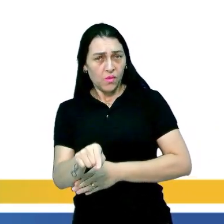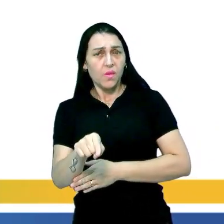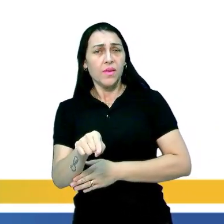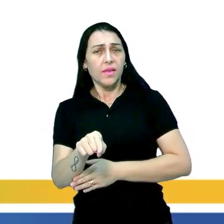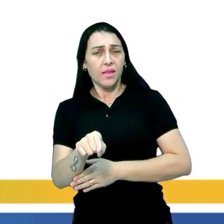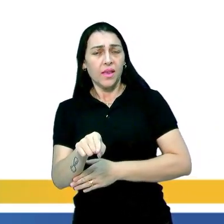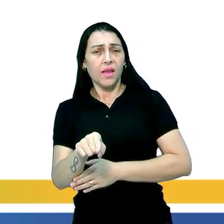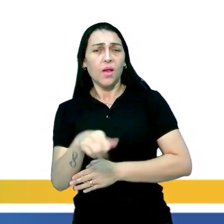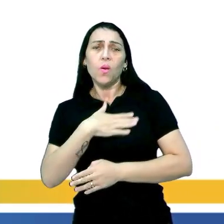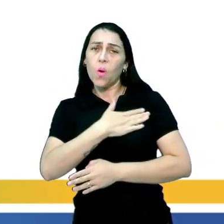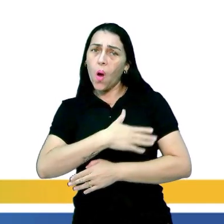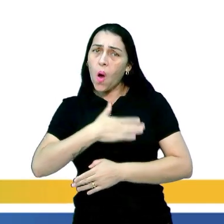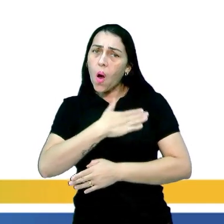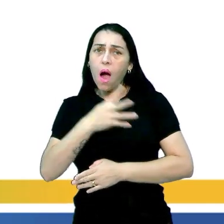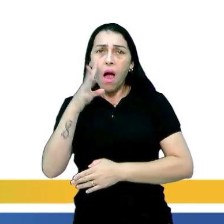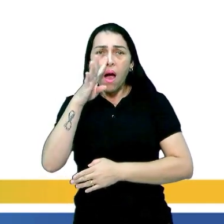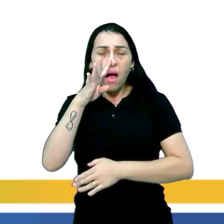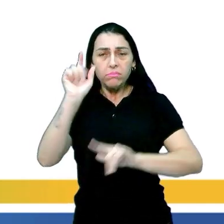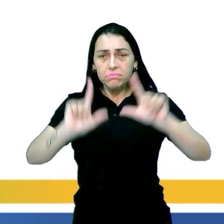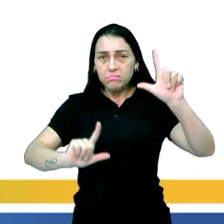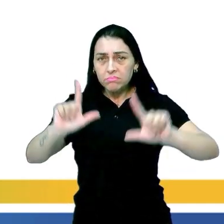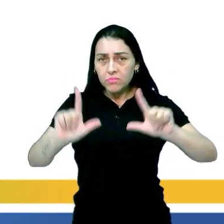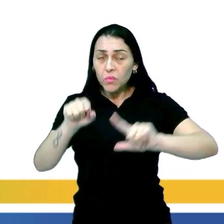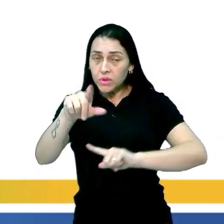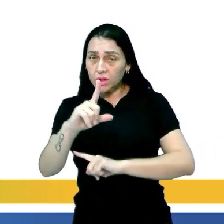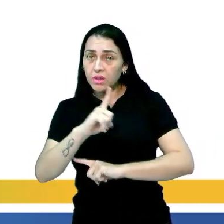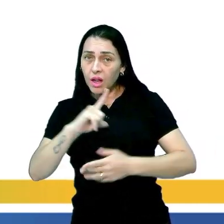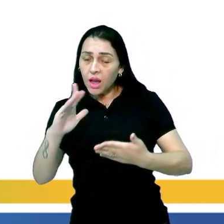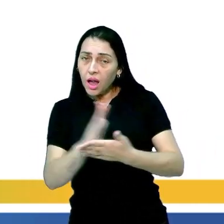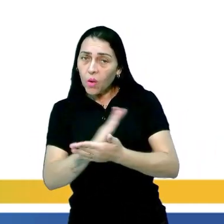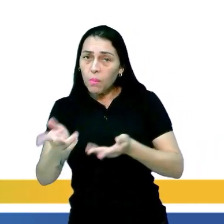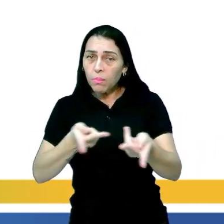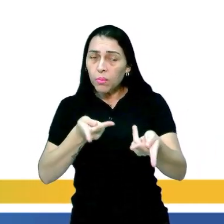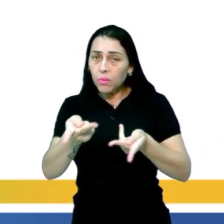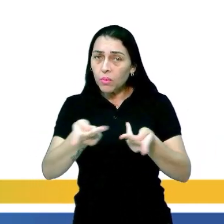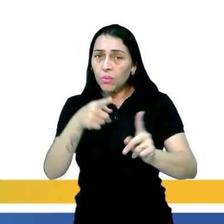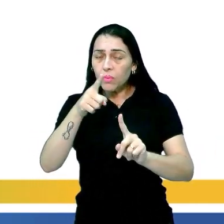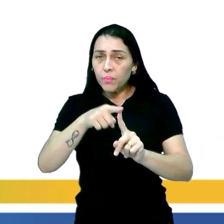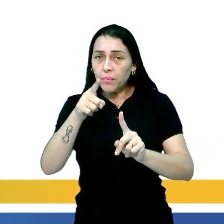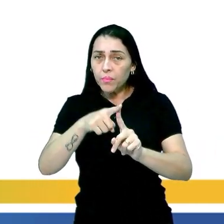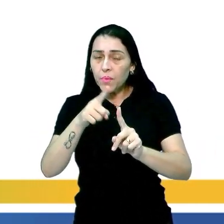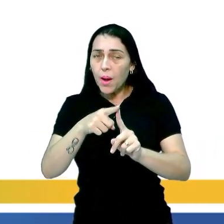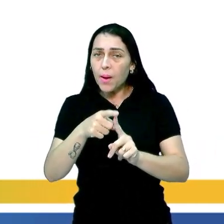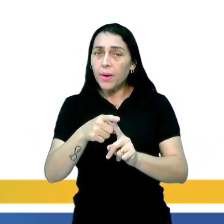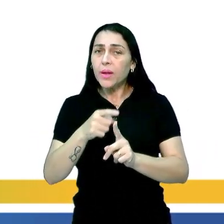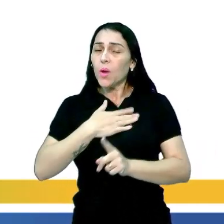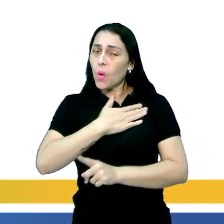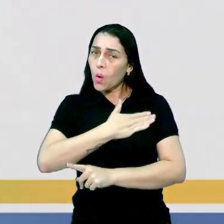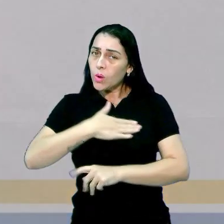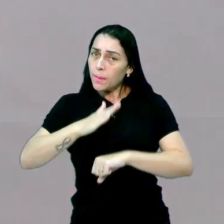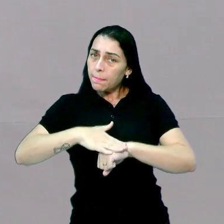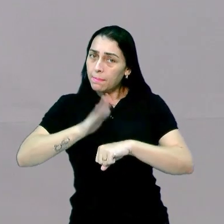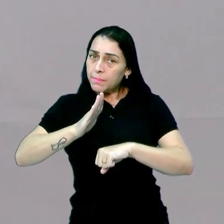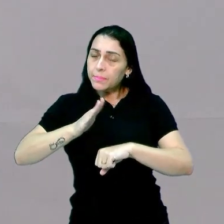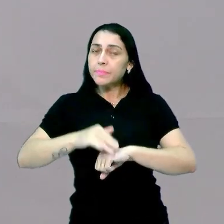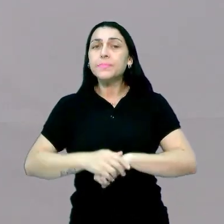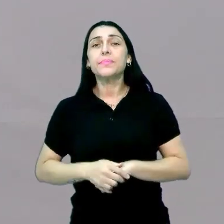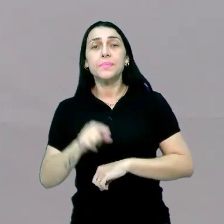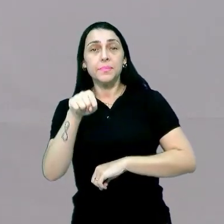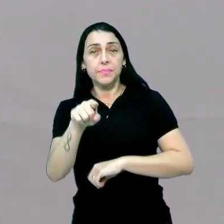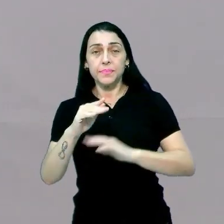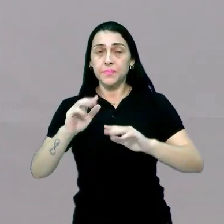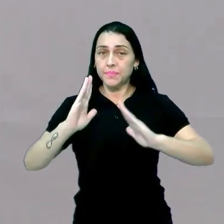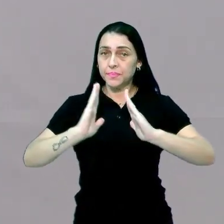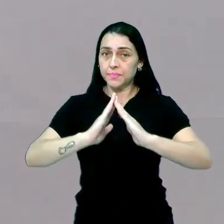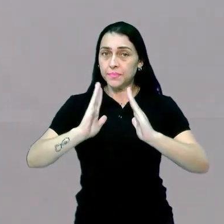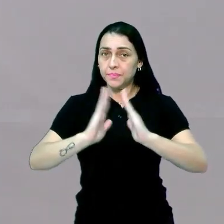costuma assistir muito a televisão? Você tem algum tipo de programa de TV favorito? Então, você aí